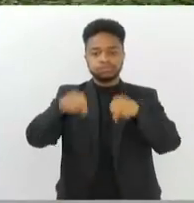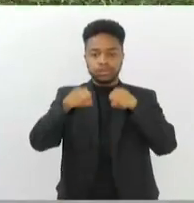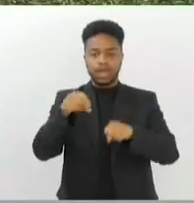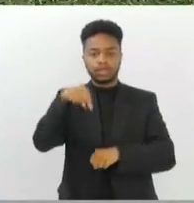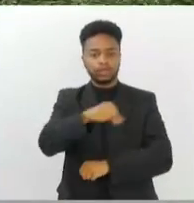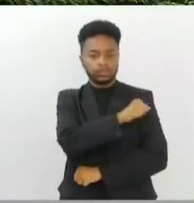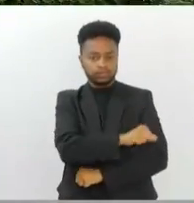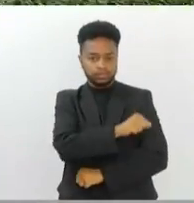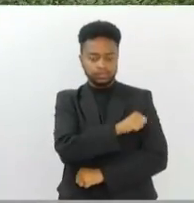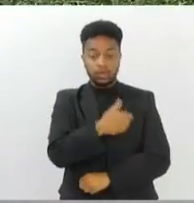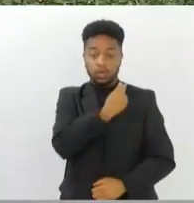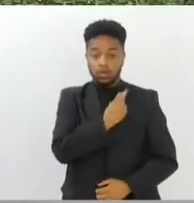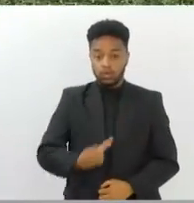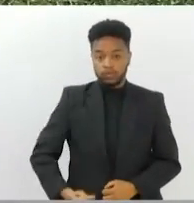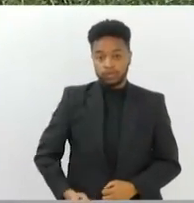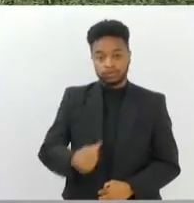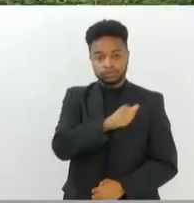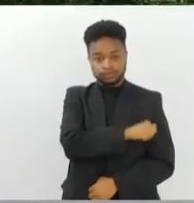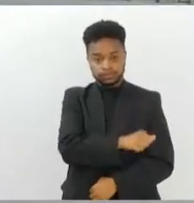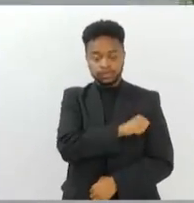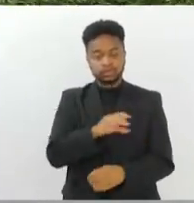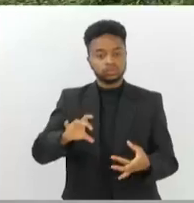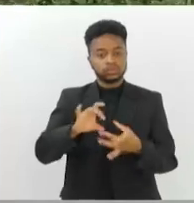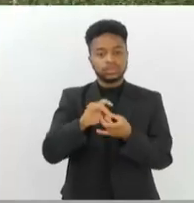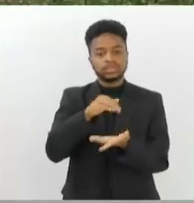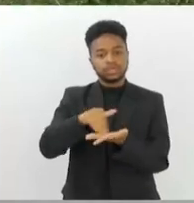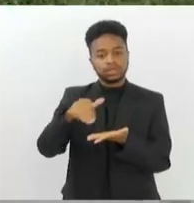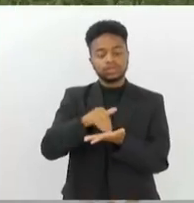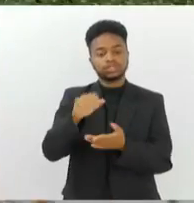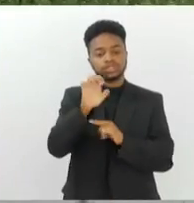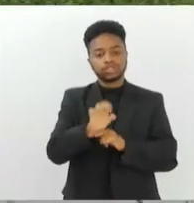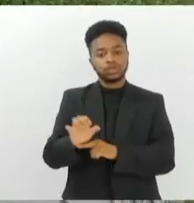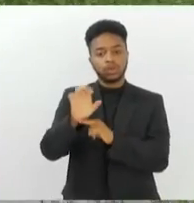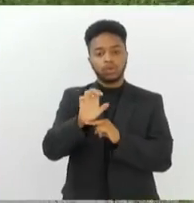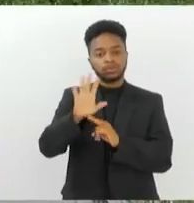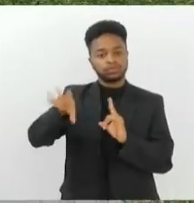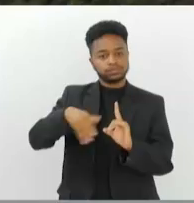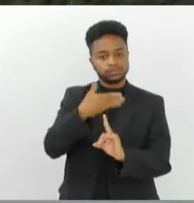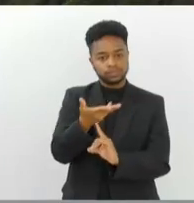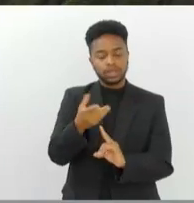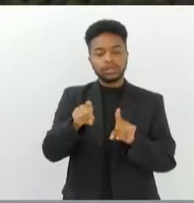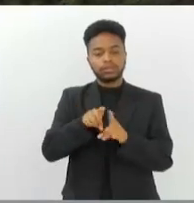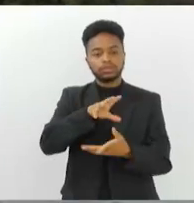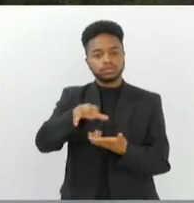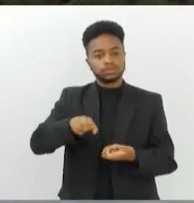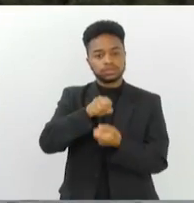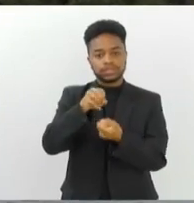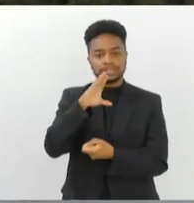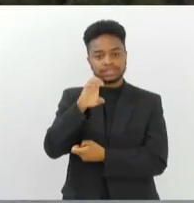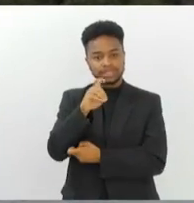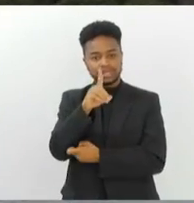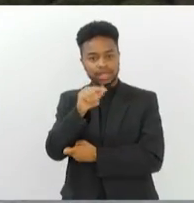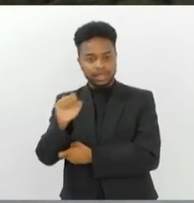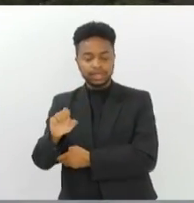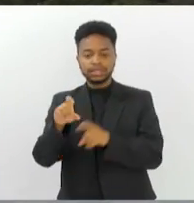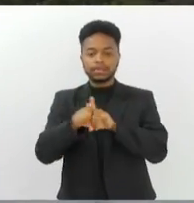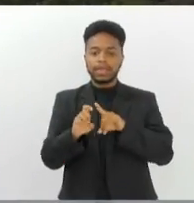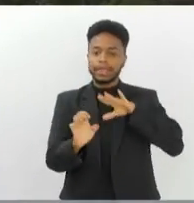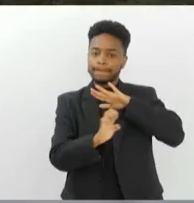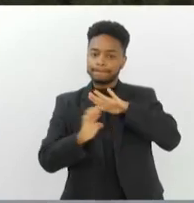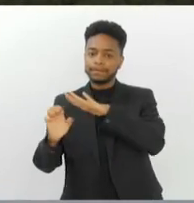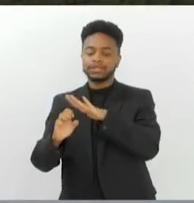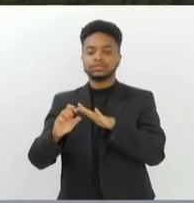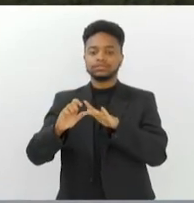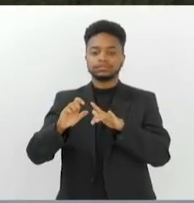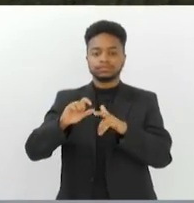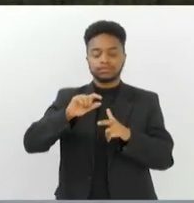O Governo do Rio, por meio da Secretaria Estadual do Ambiente e Sustentabilidade da CEDAI e as concessionárias de saneamento que atendem a